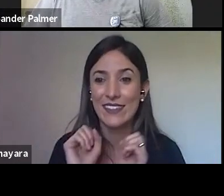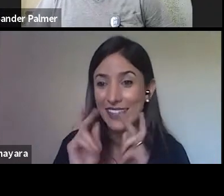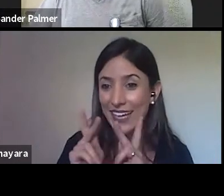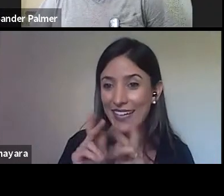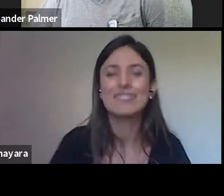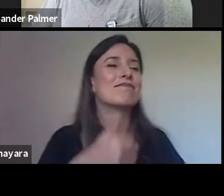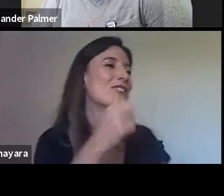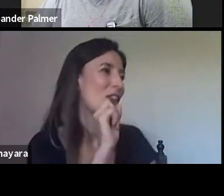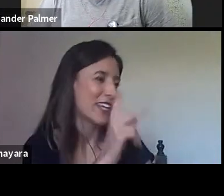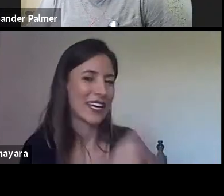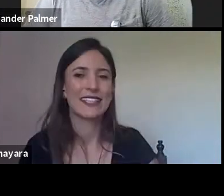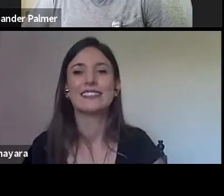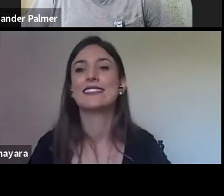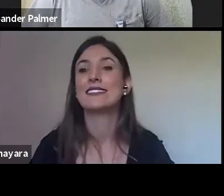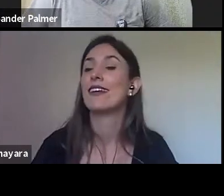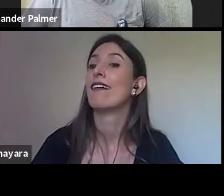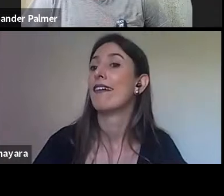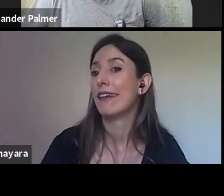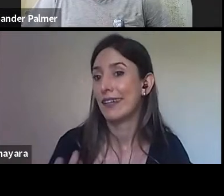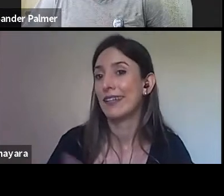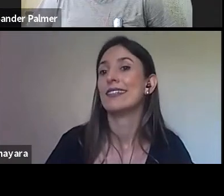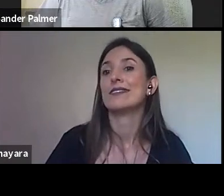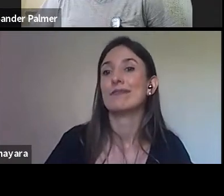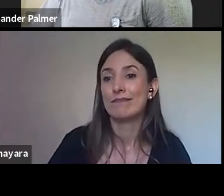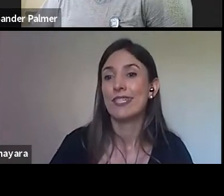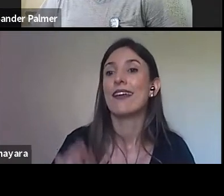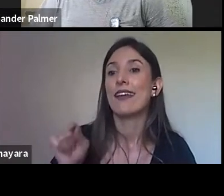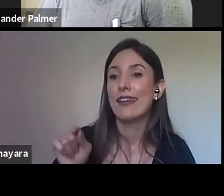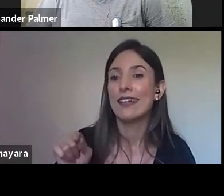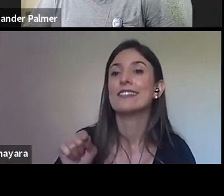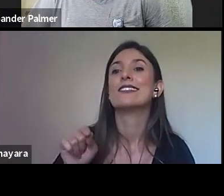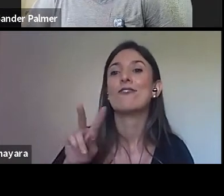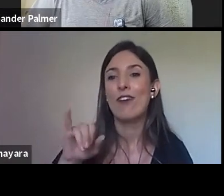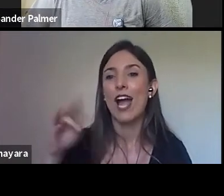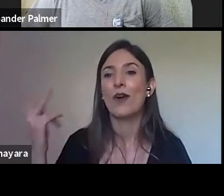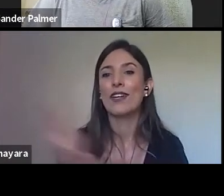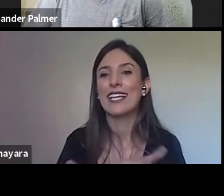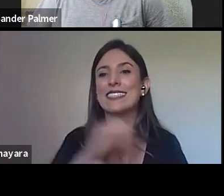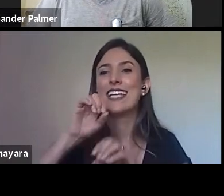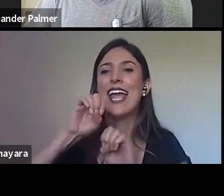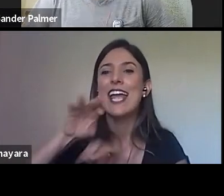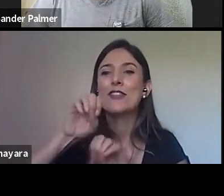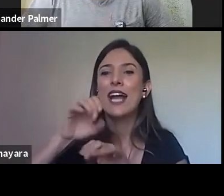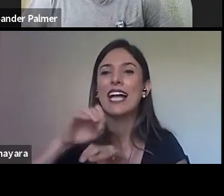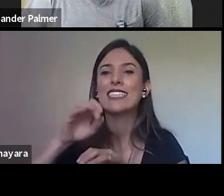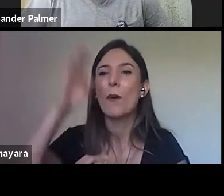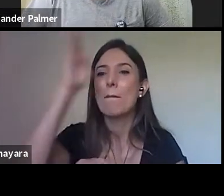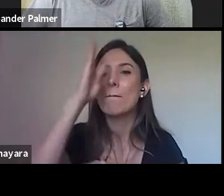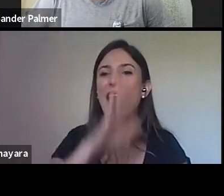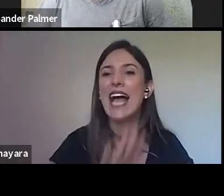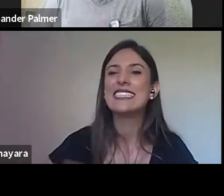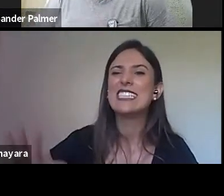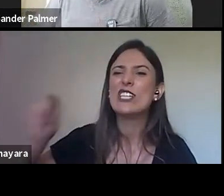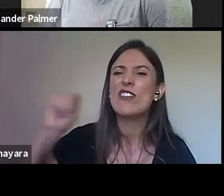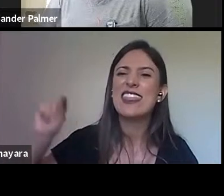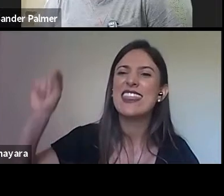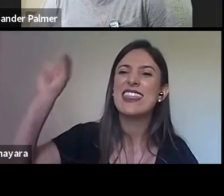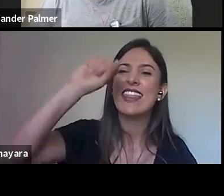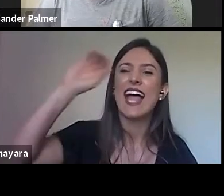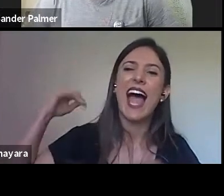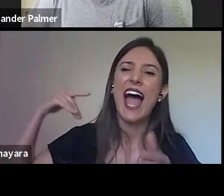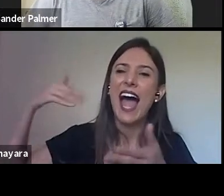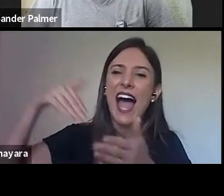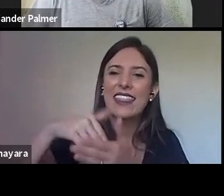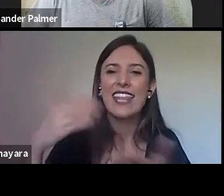Essa é uma questão que a gente vai acompanhar na educação brasileira até hoje, ver um pouco isso, imagino também que o Sander esteja pensando nisso,